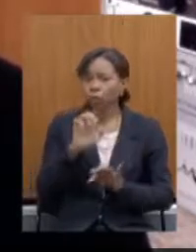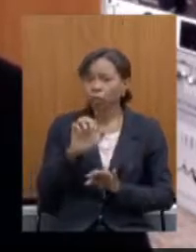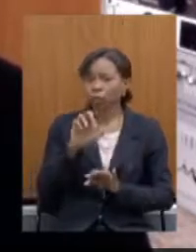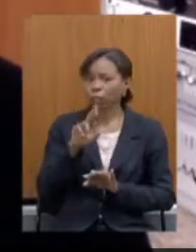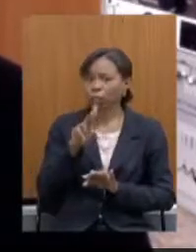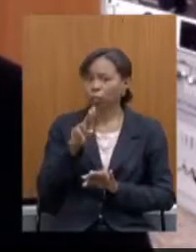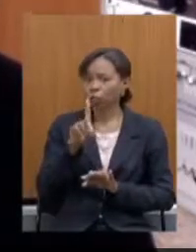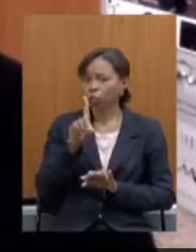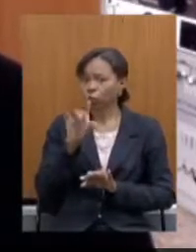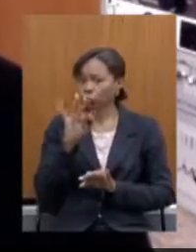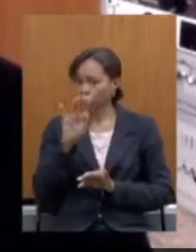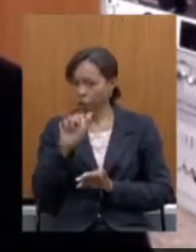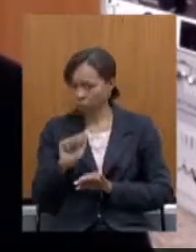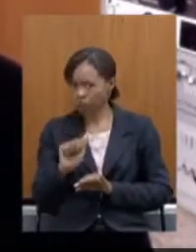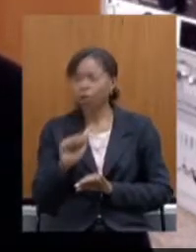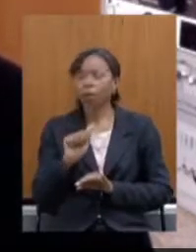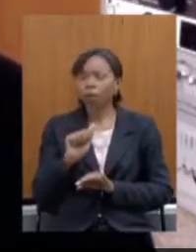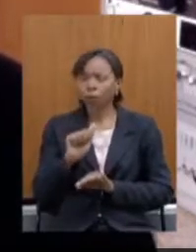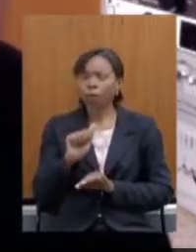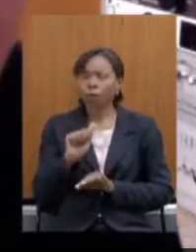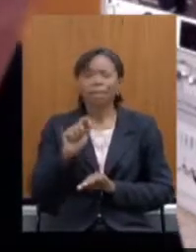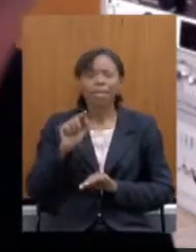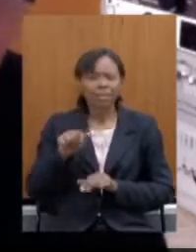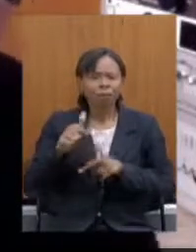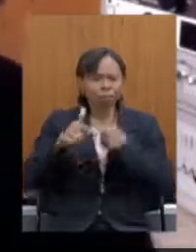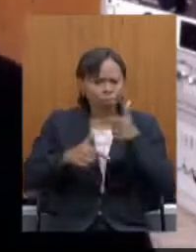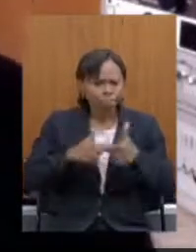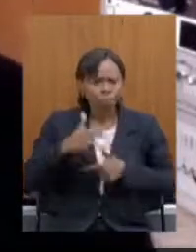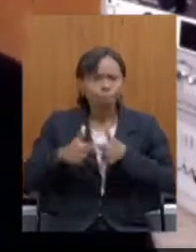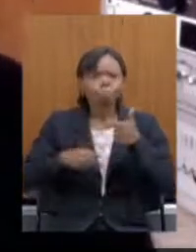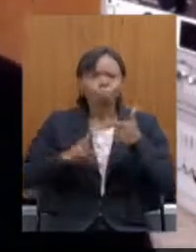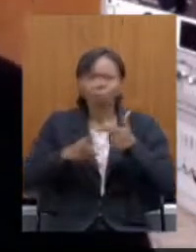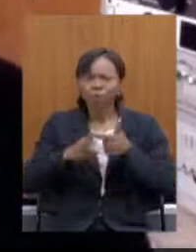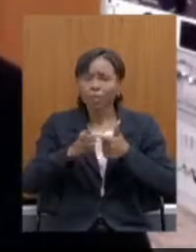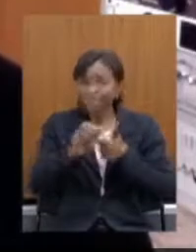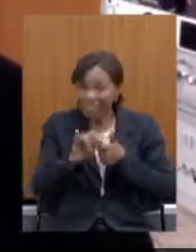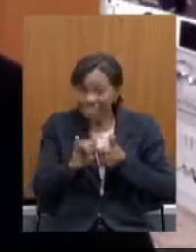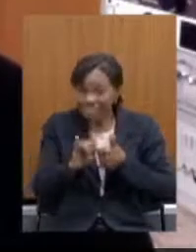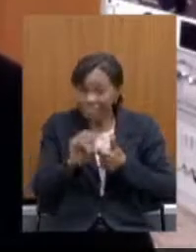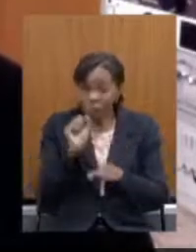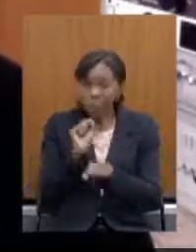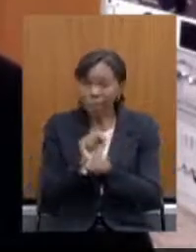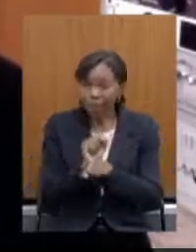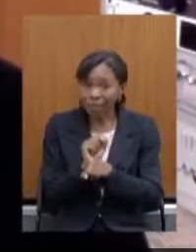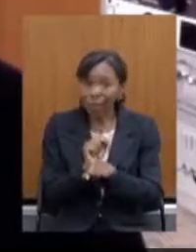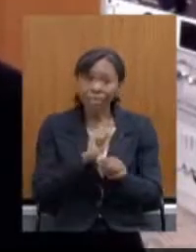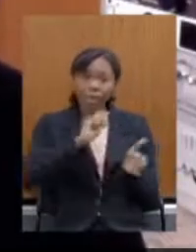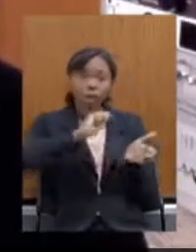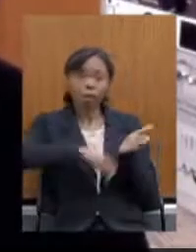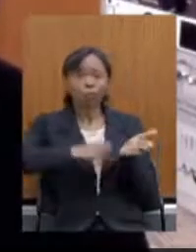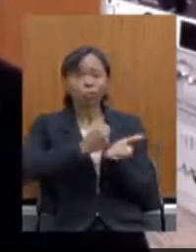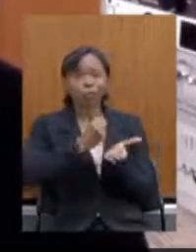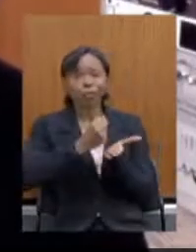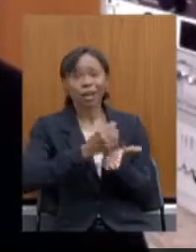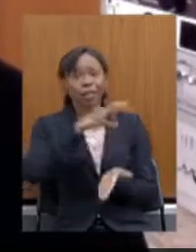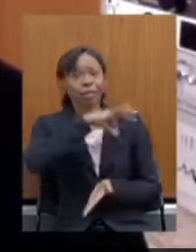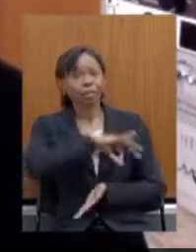produzindo e se não fosse esse trabalho os nossos contratados estavam sem remuneração